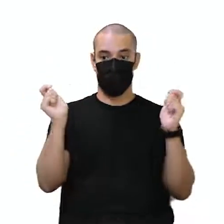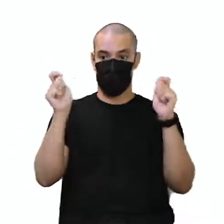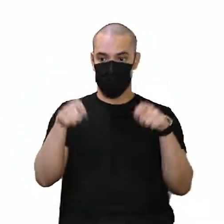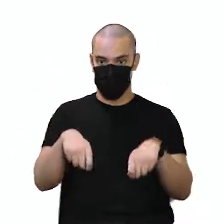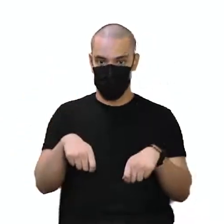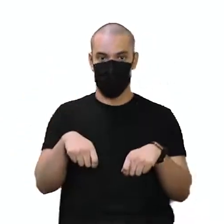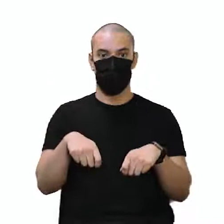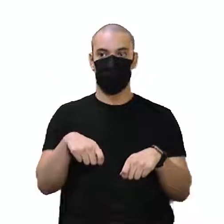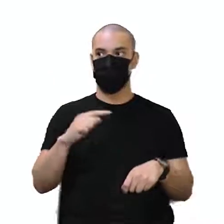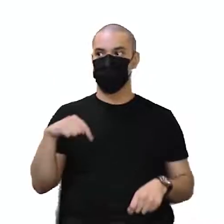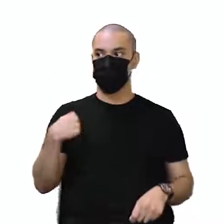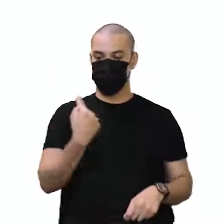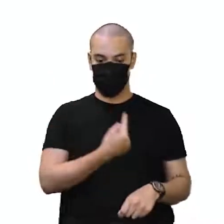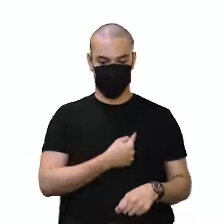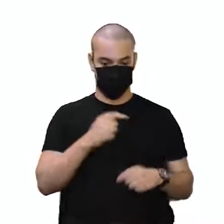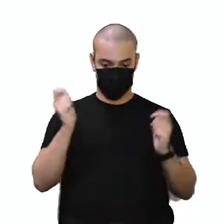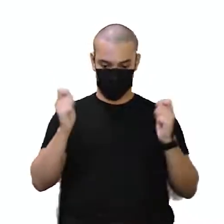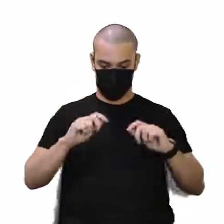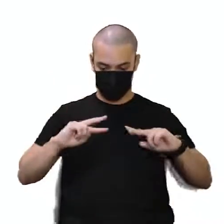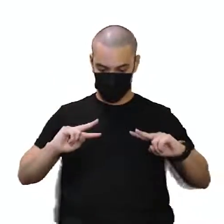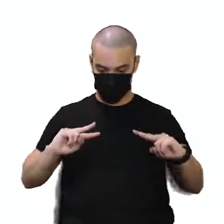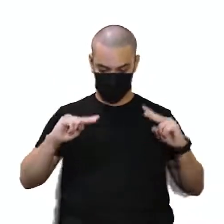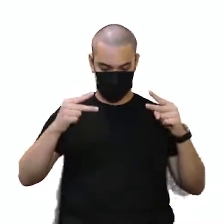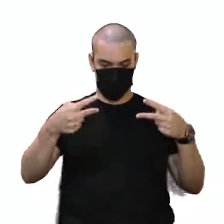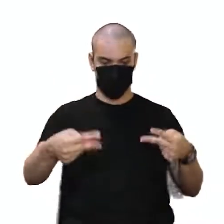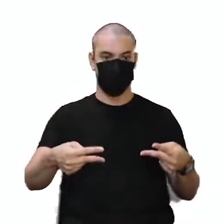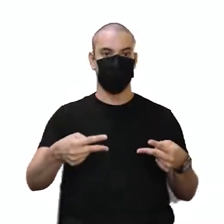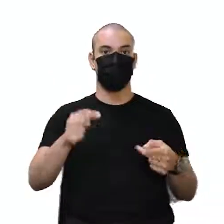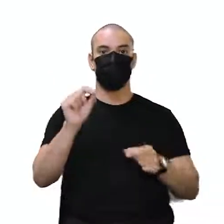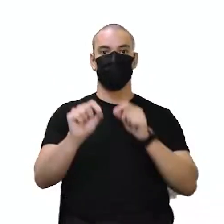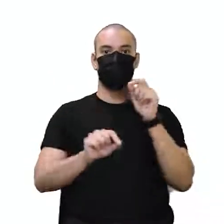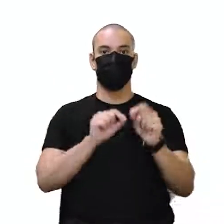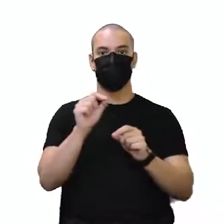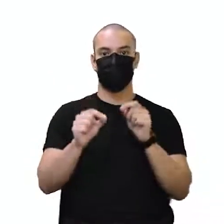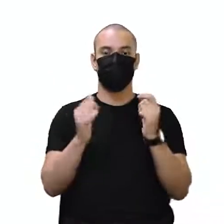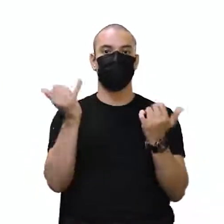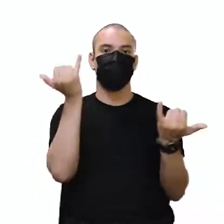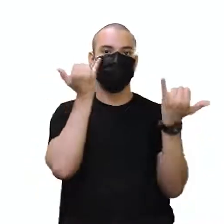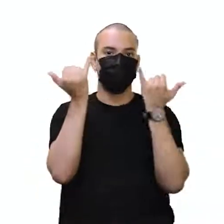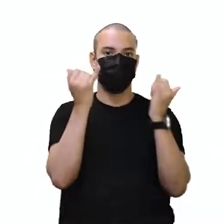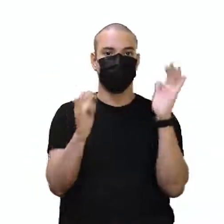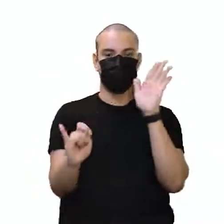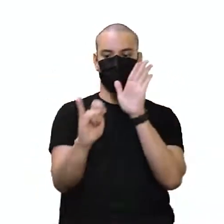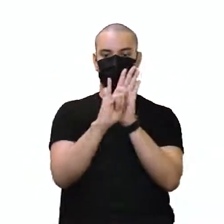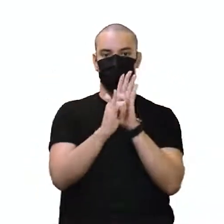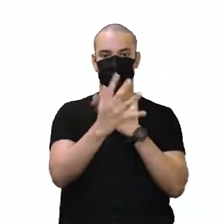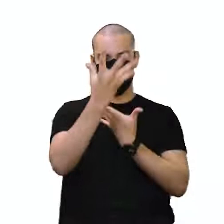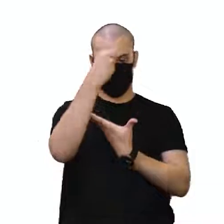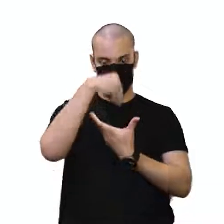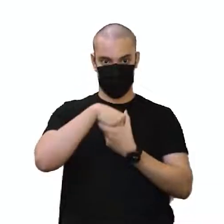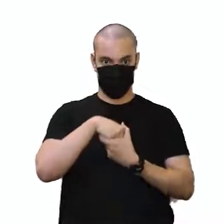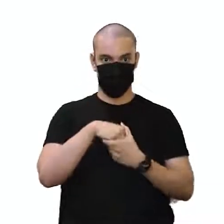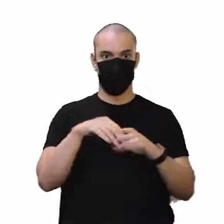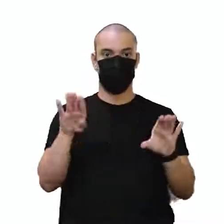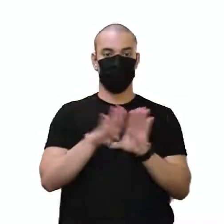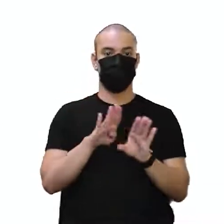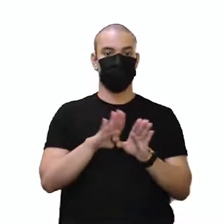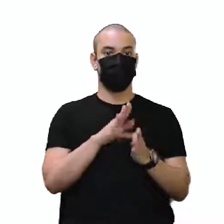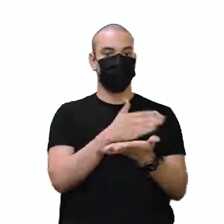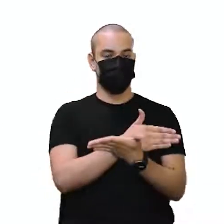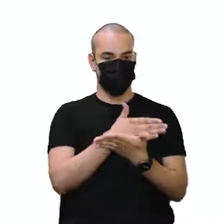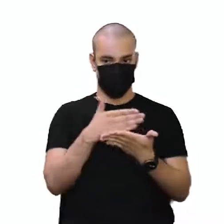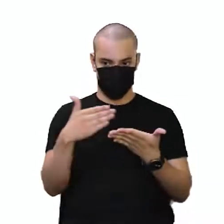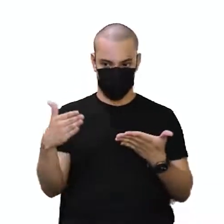dos organismos transmitirem as suas informações, tá? A partir